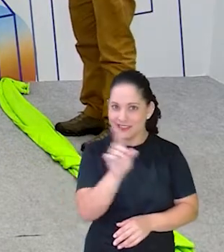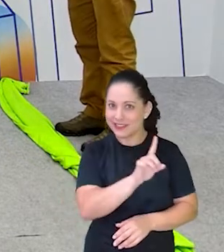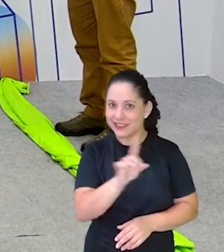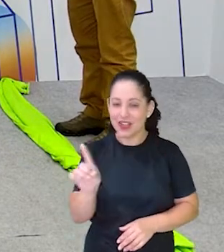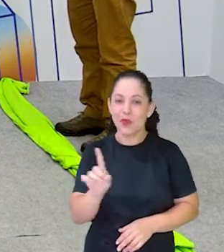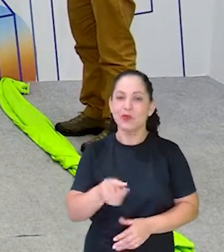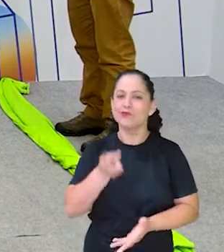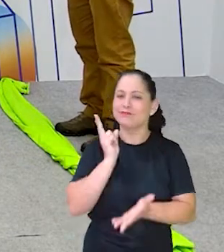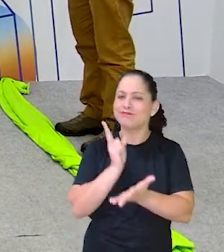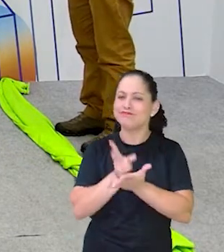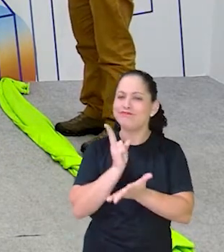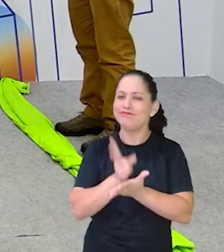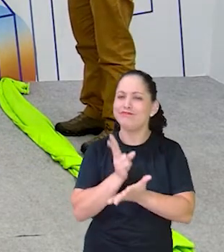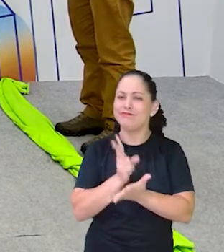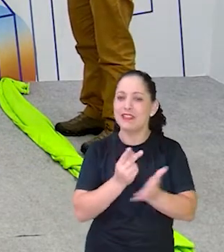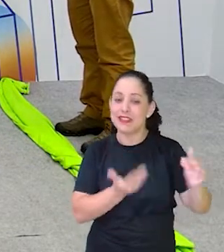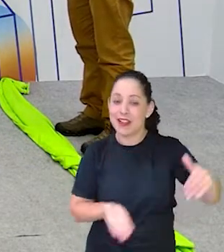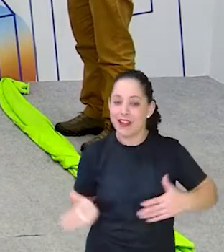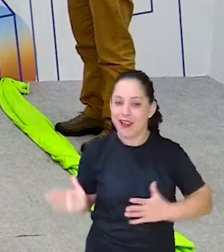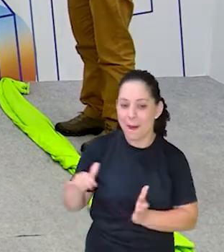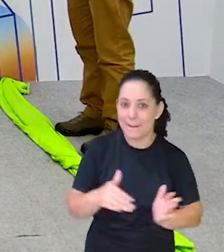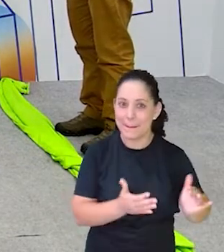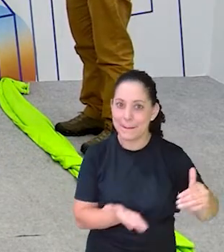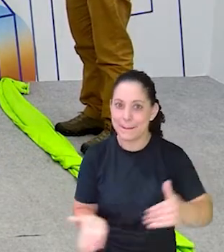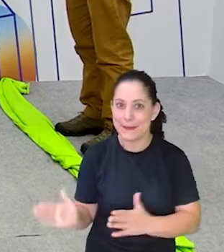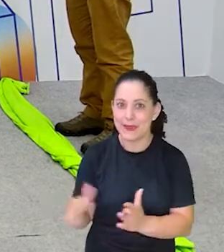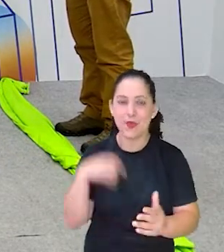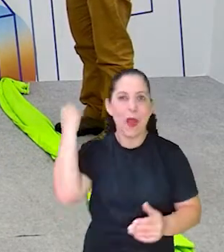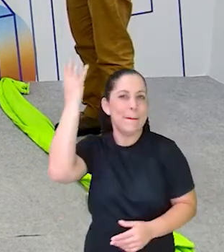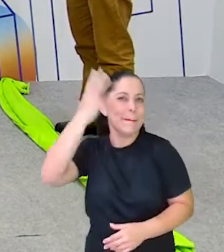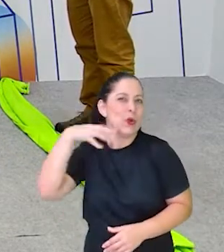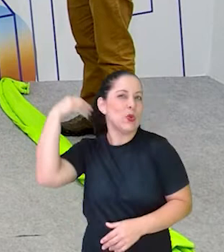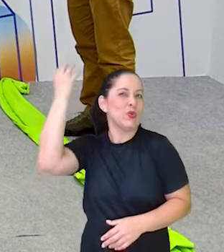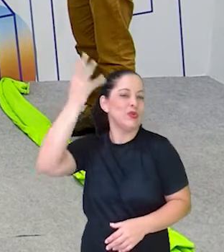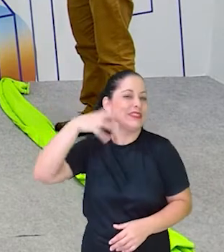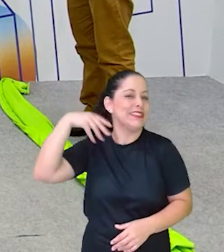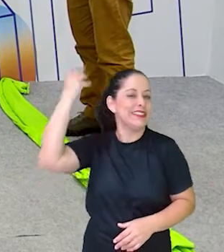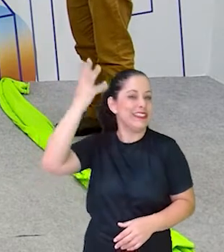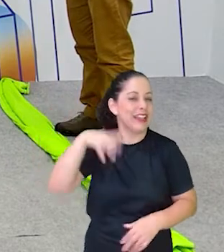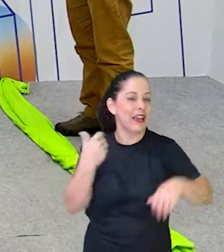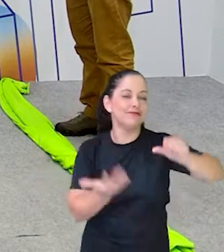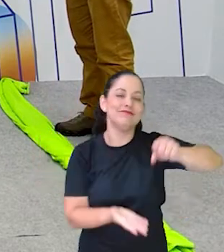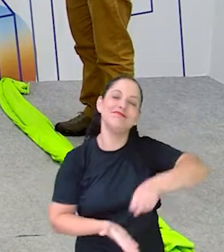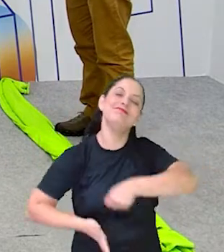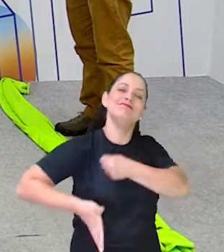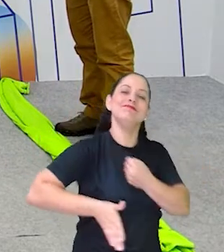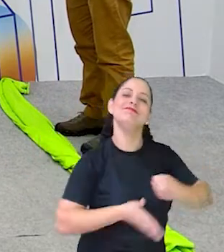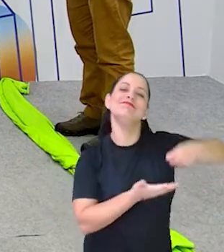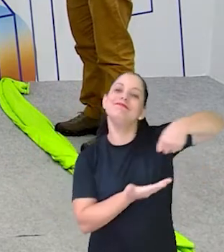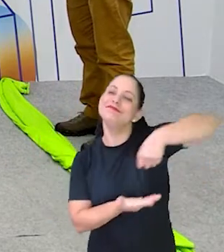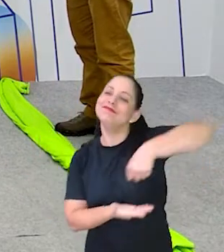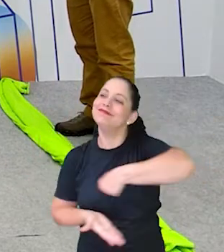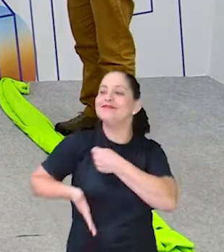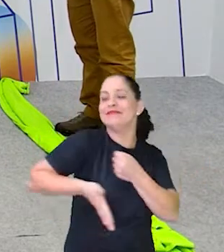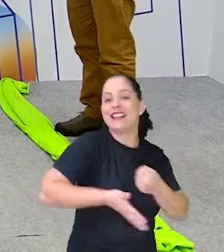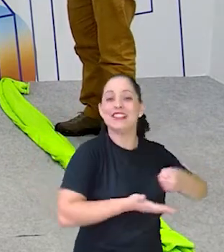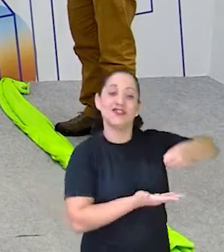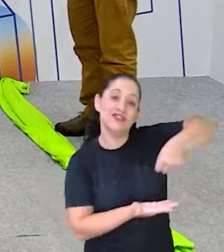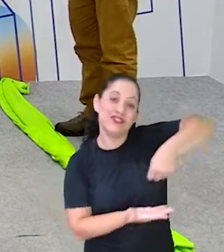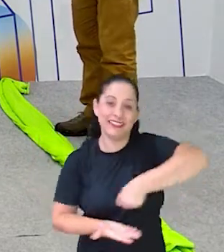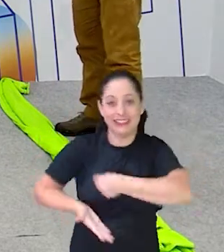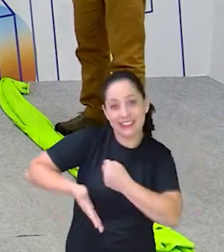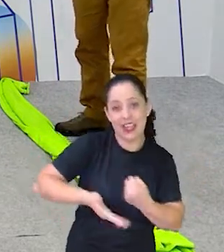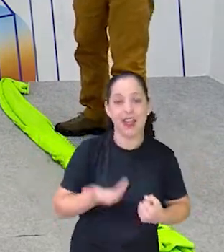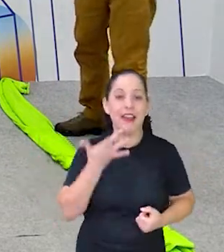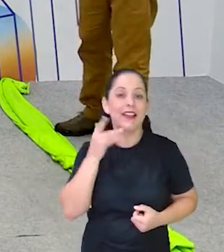todo esse trajeto deve ser cantando a canção e carregando essa cestinha. Então,